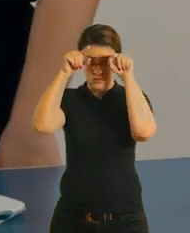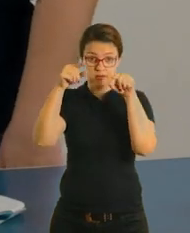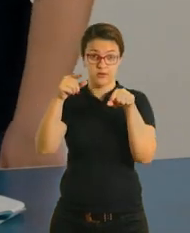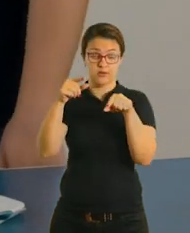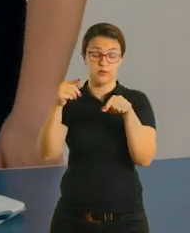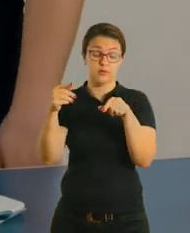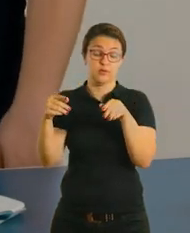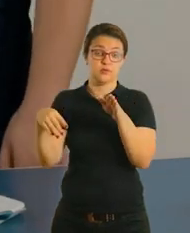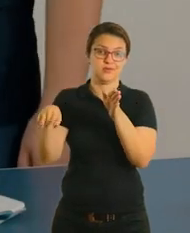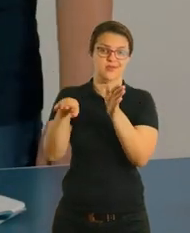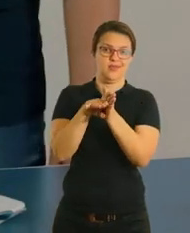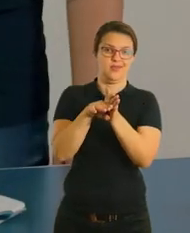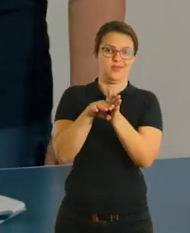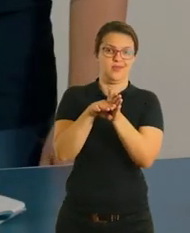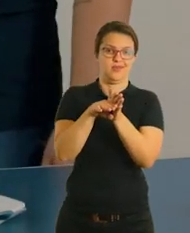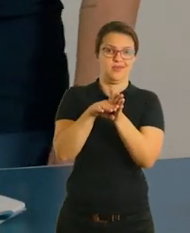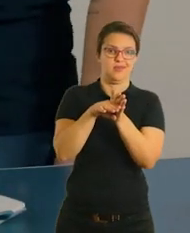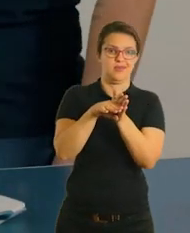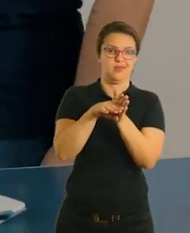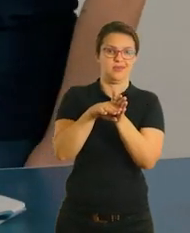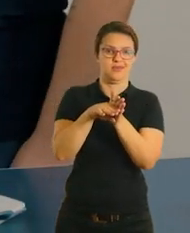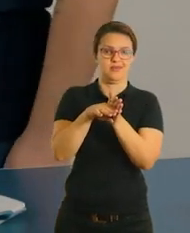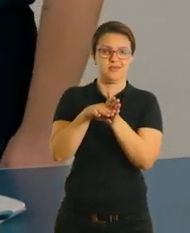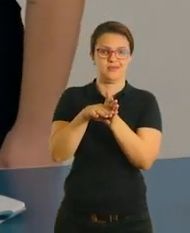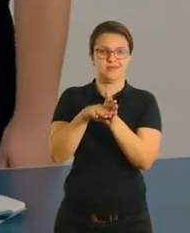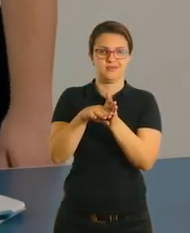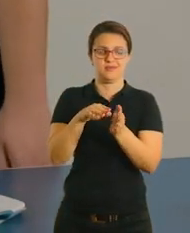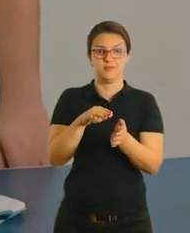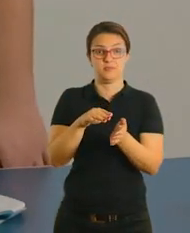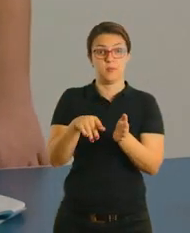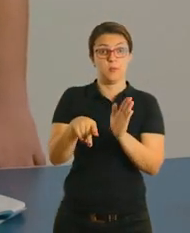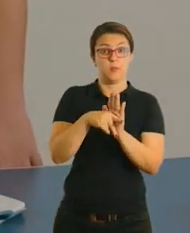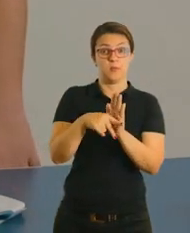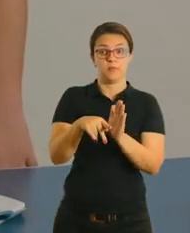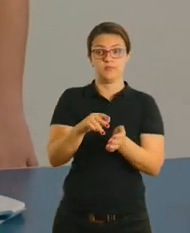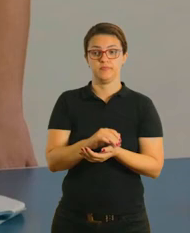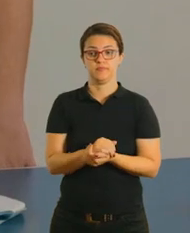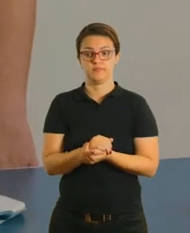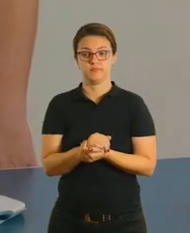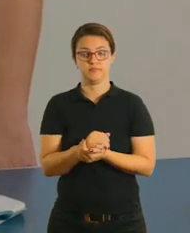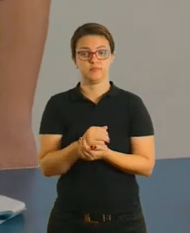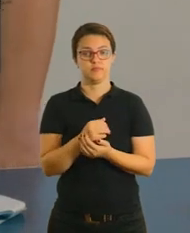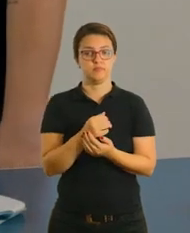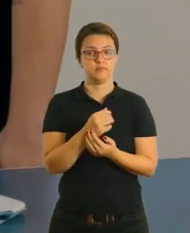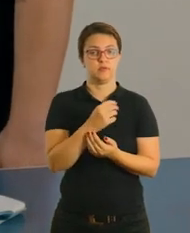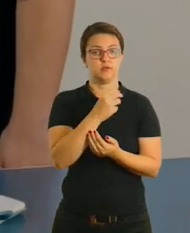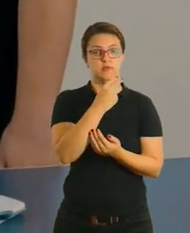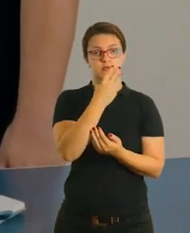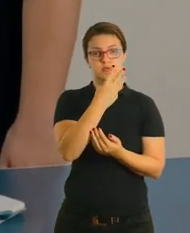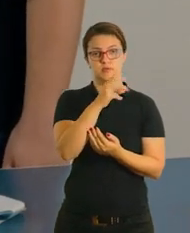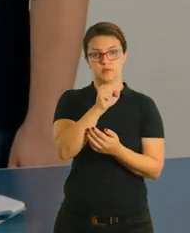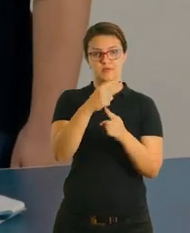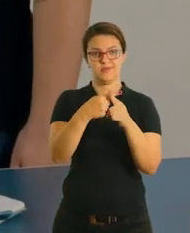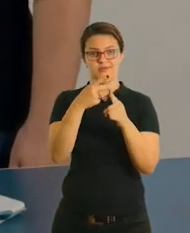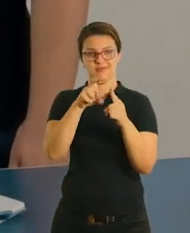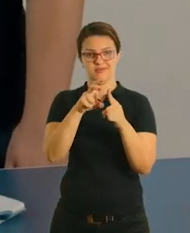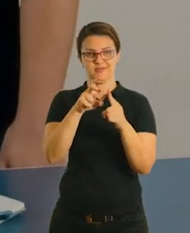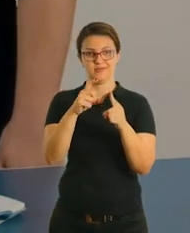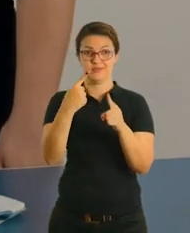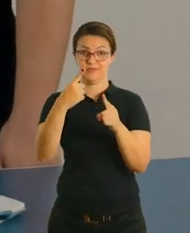essas multiplicações para descobrir o caminho certo. Por exemplo, 38 vezes o 5, 190.